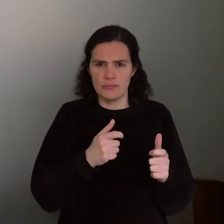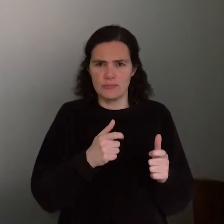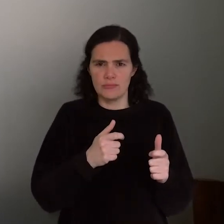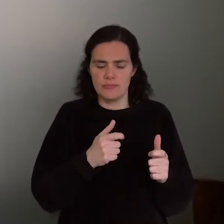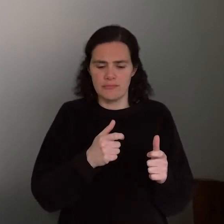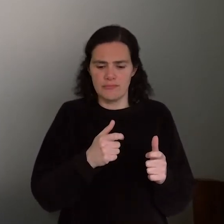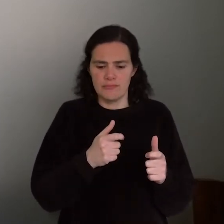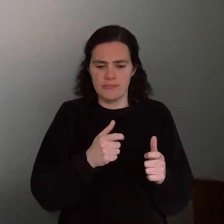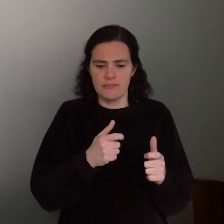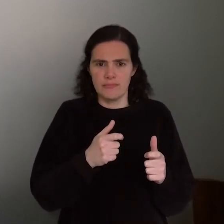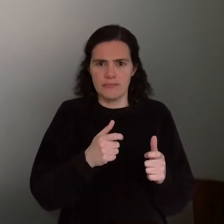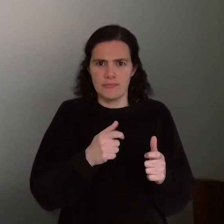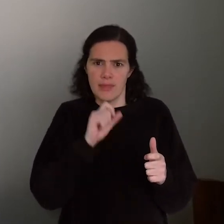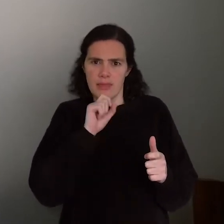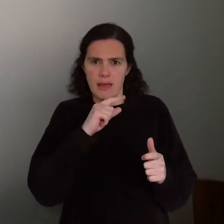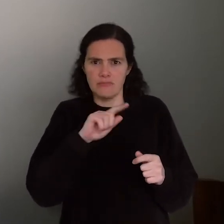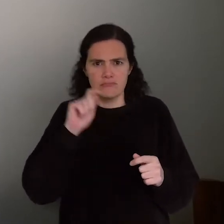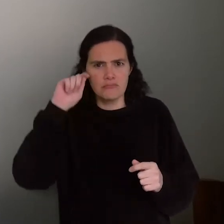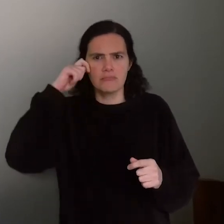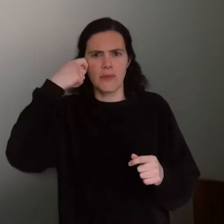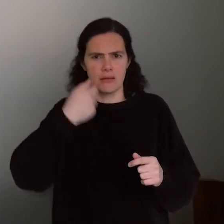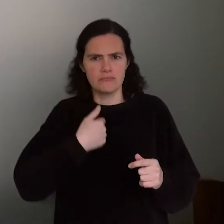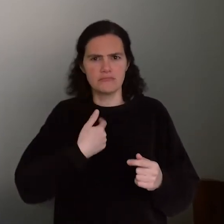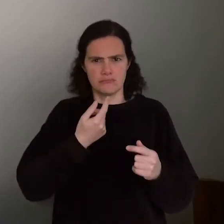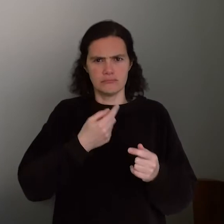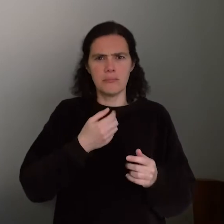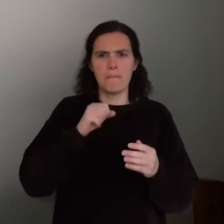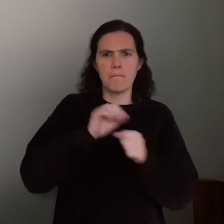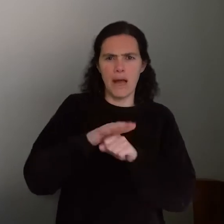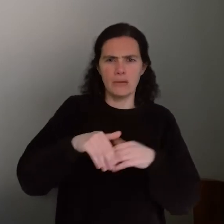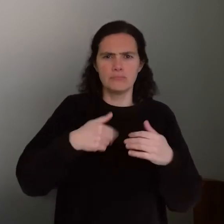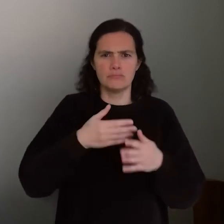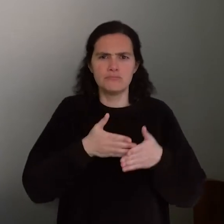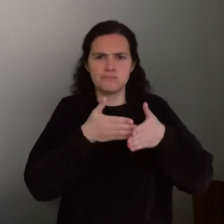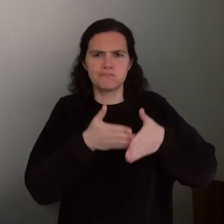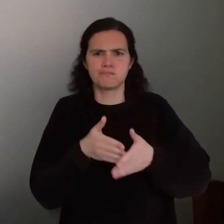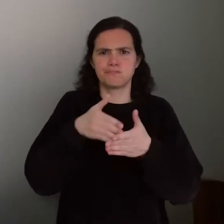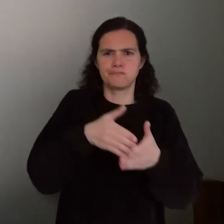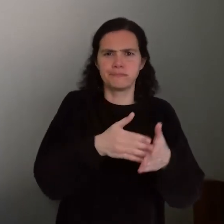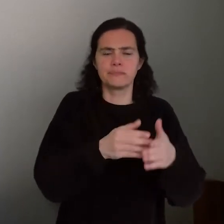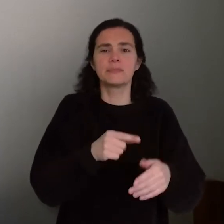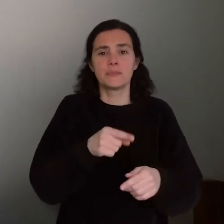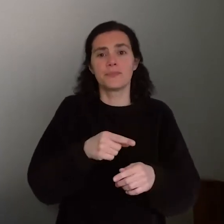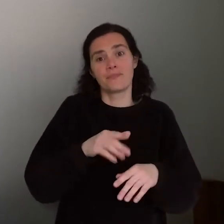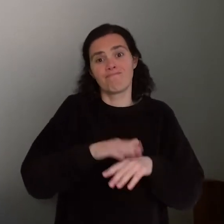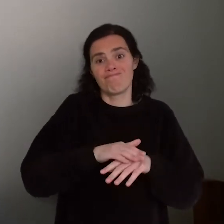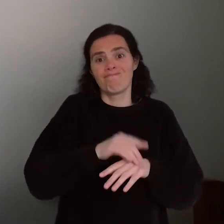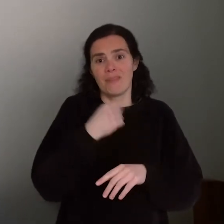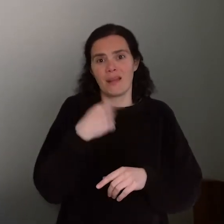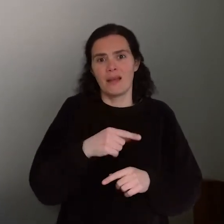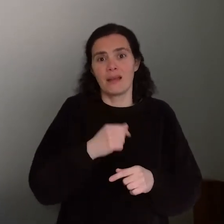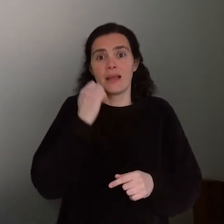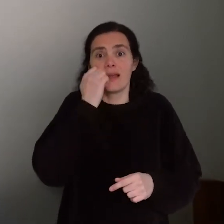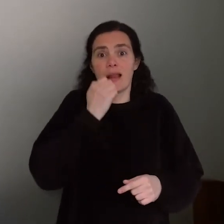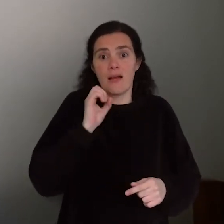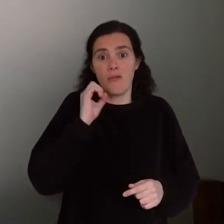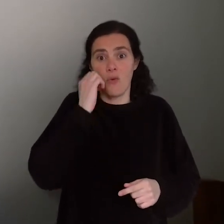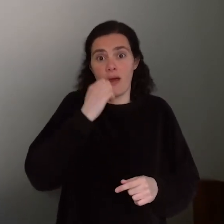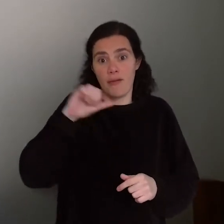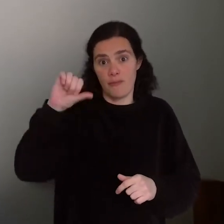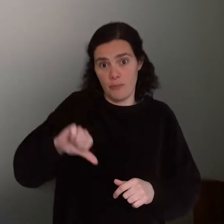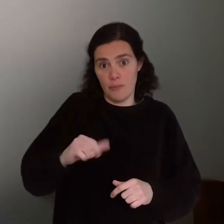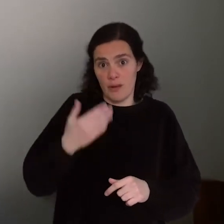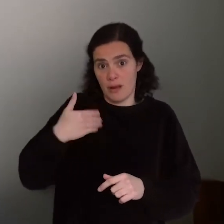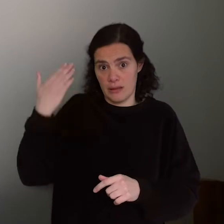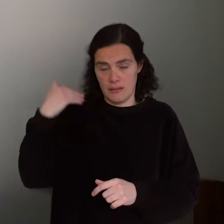arriscar a travessia continua a ser um fator e continua a ser tão grave ou mais grave do que antigamente.